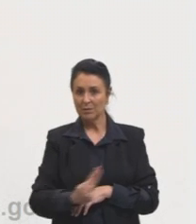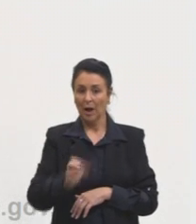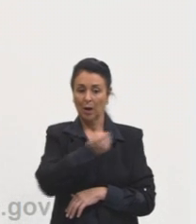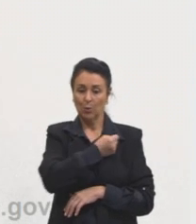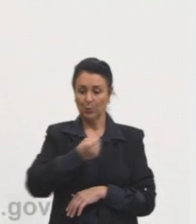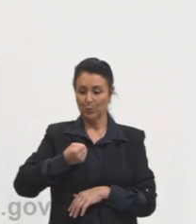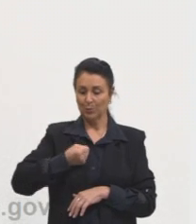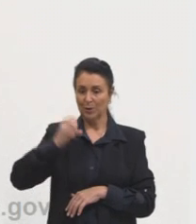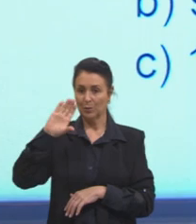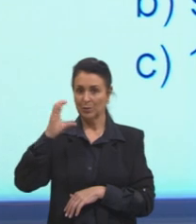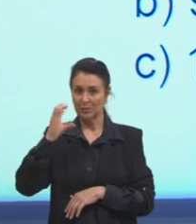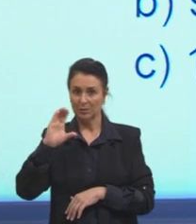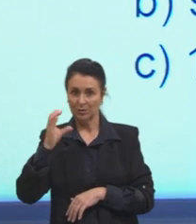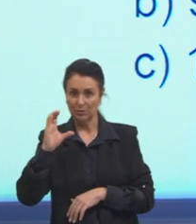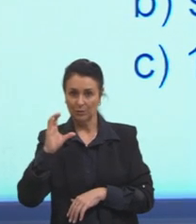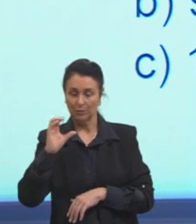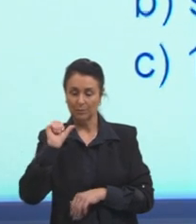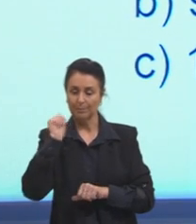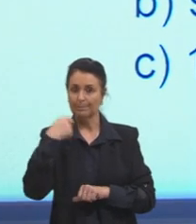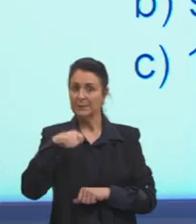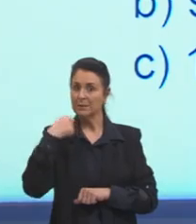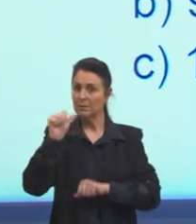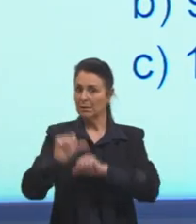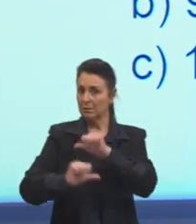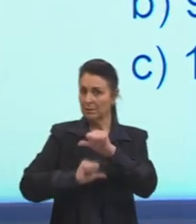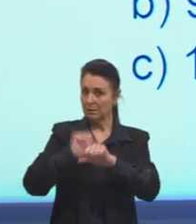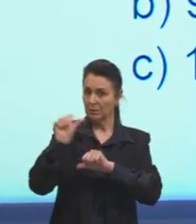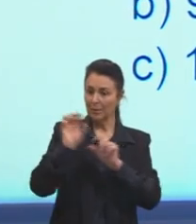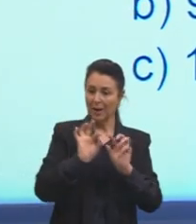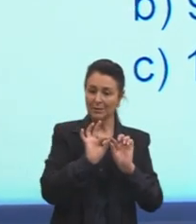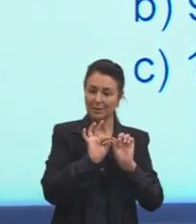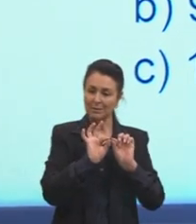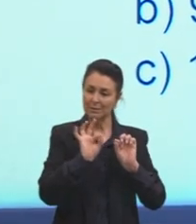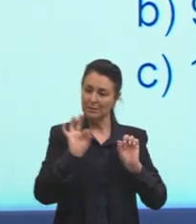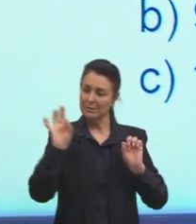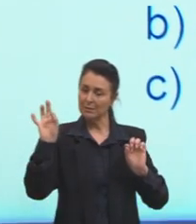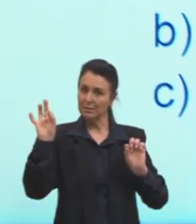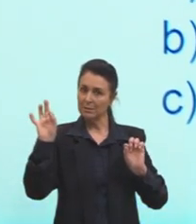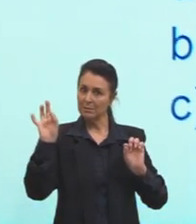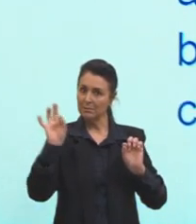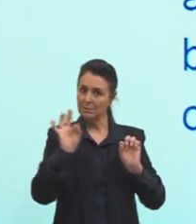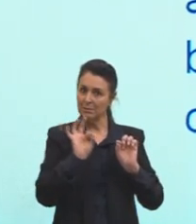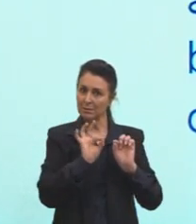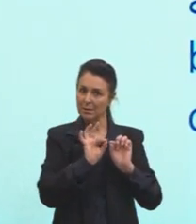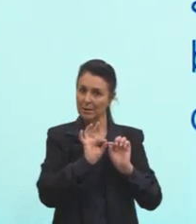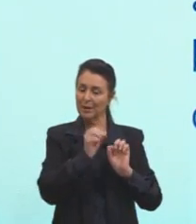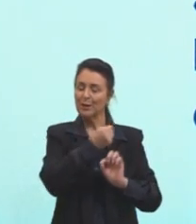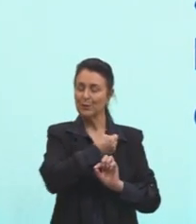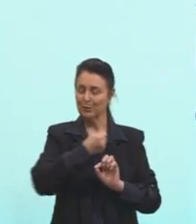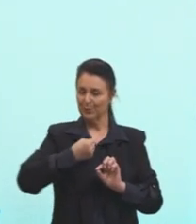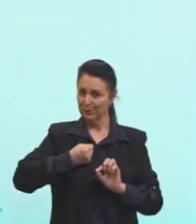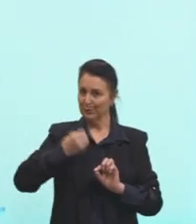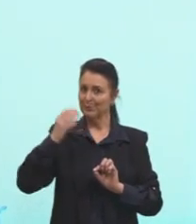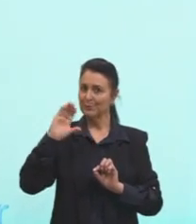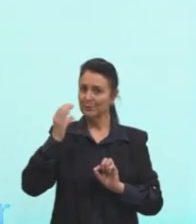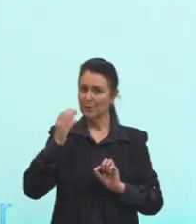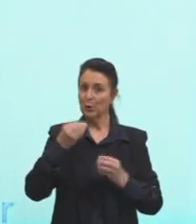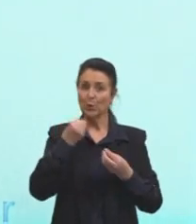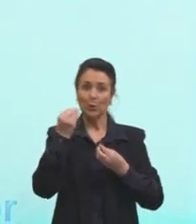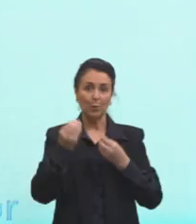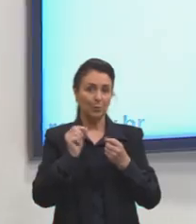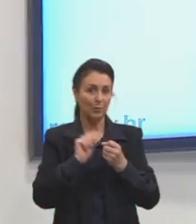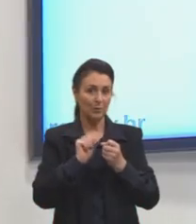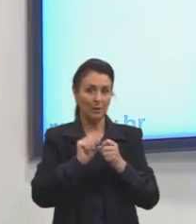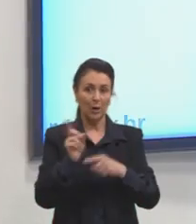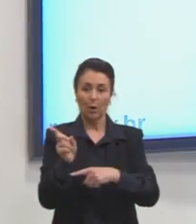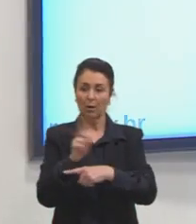científica. A gente precisa transformar esse valor da distância em notação científica. Vejam que a velocidade